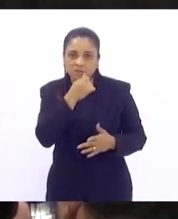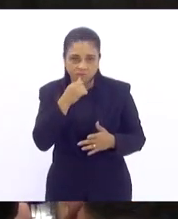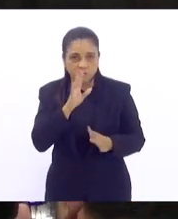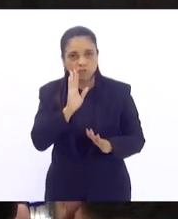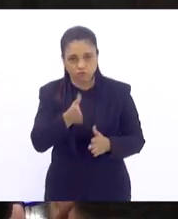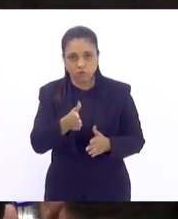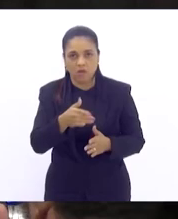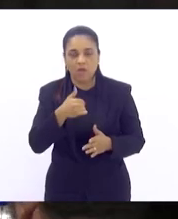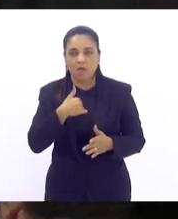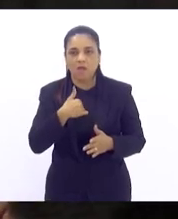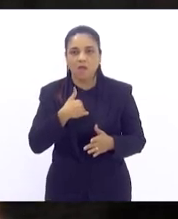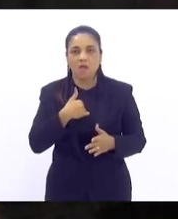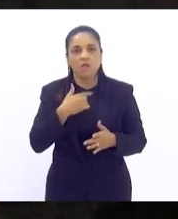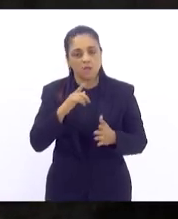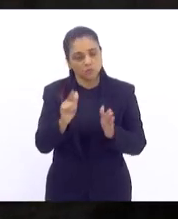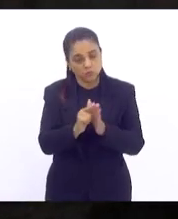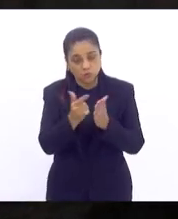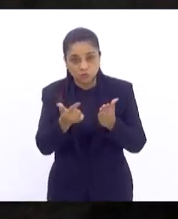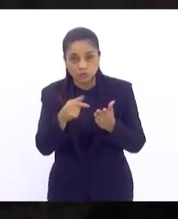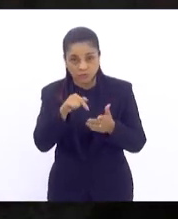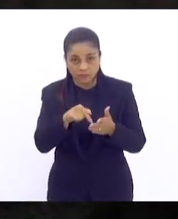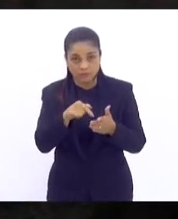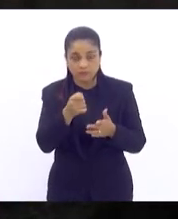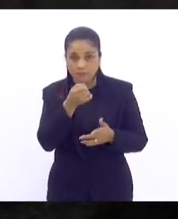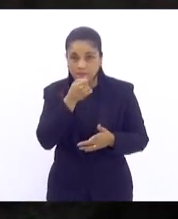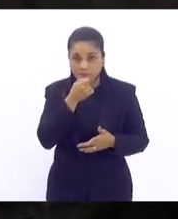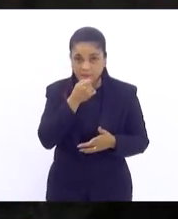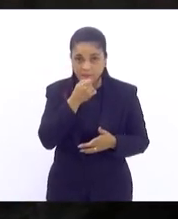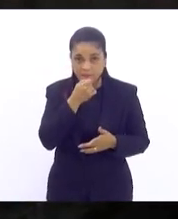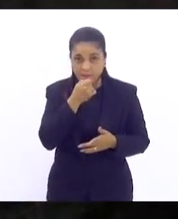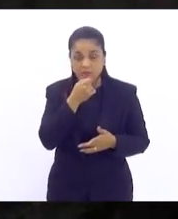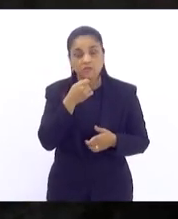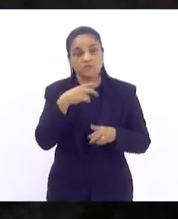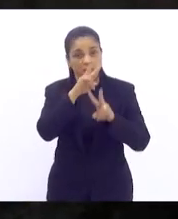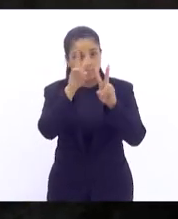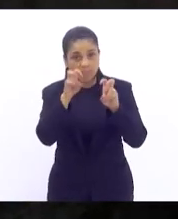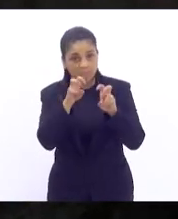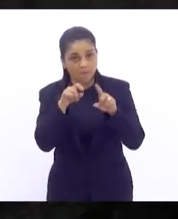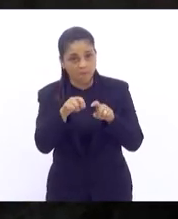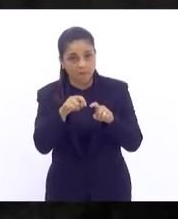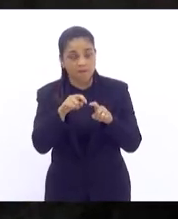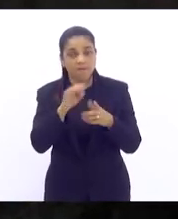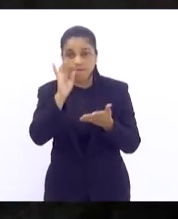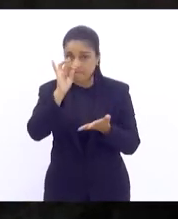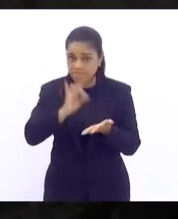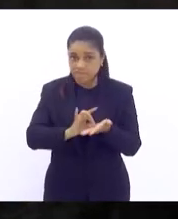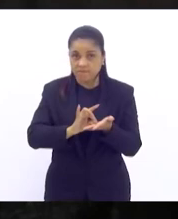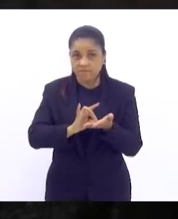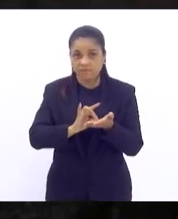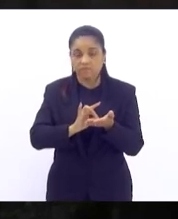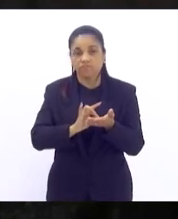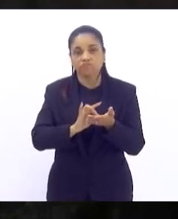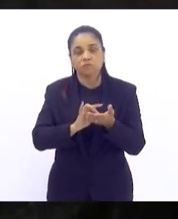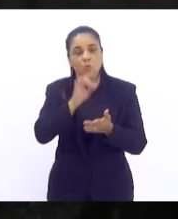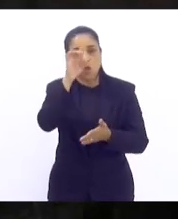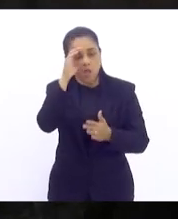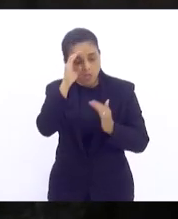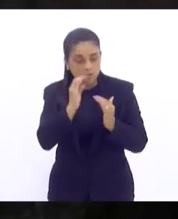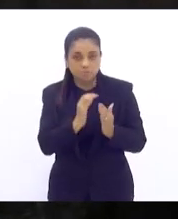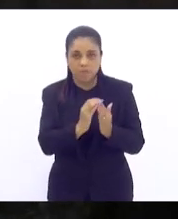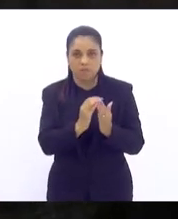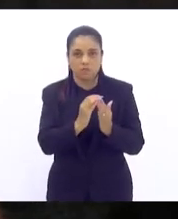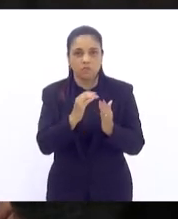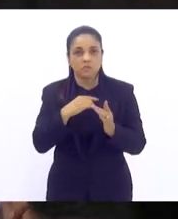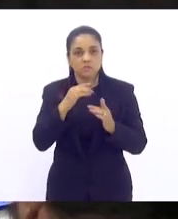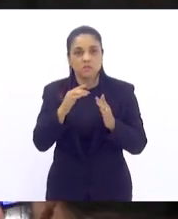também acho que essa jornalista deveria tratar esse tipo de tema com maior seriedade ser jornalista ser